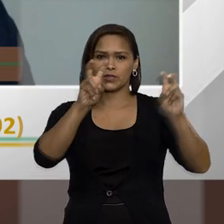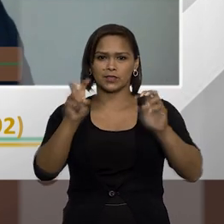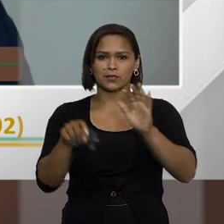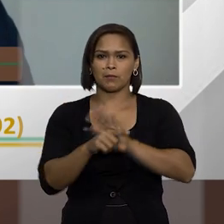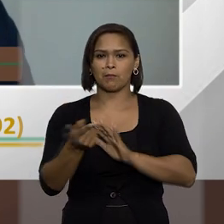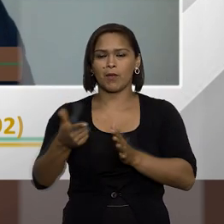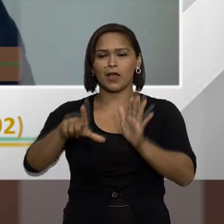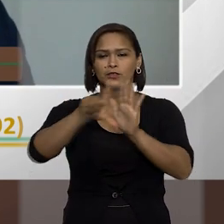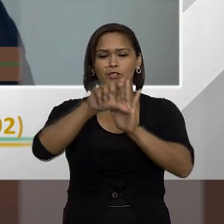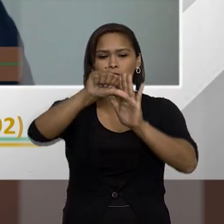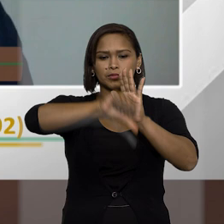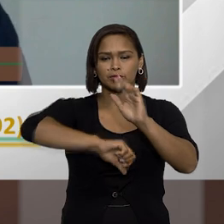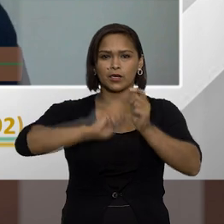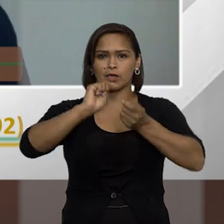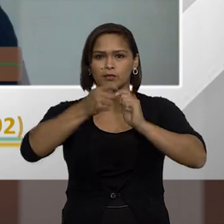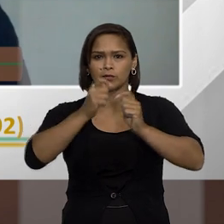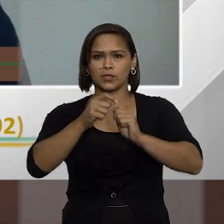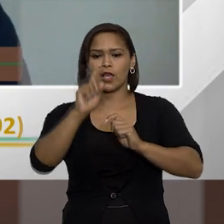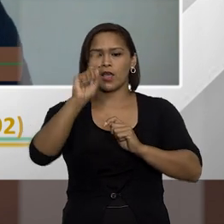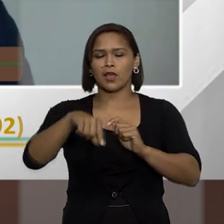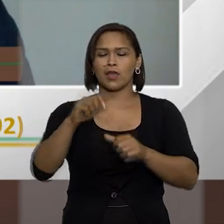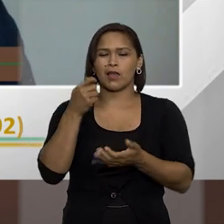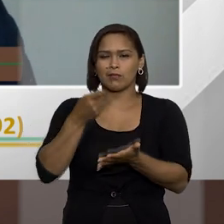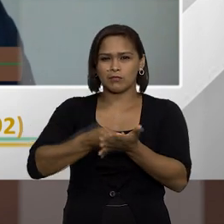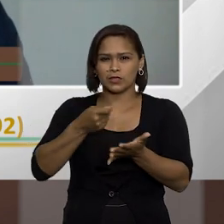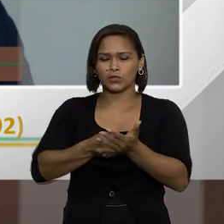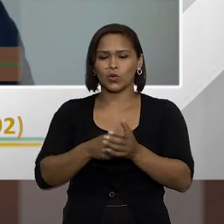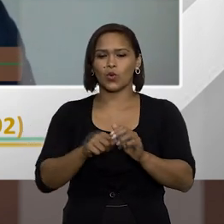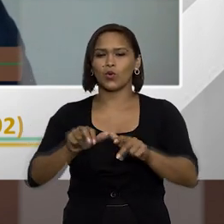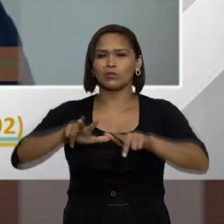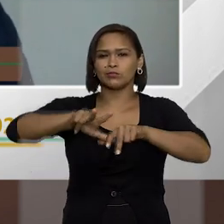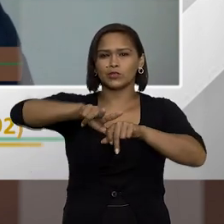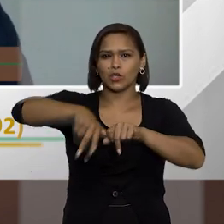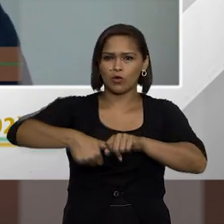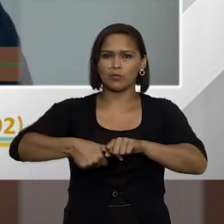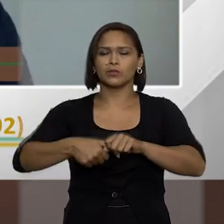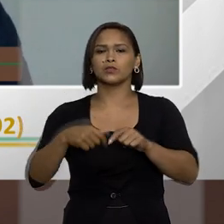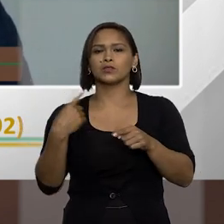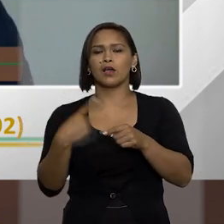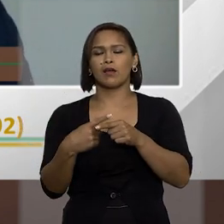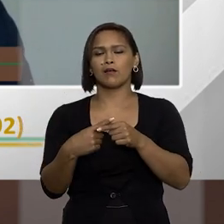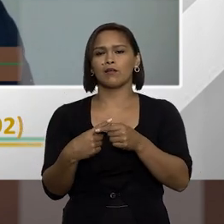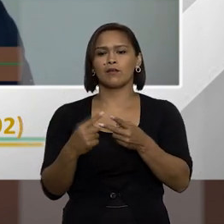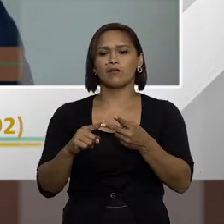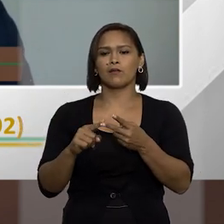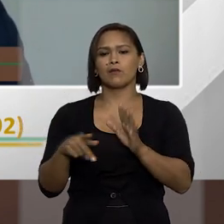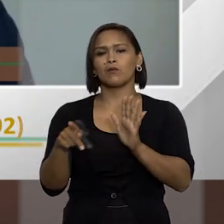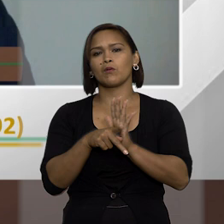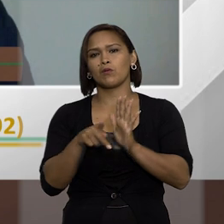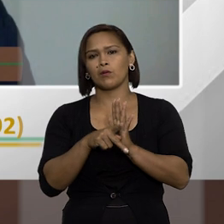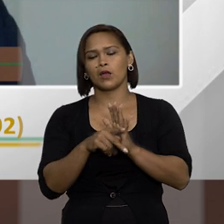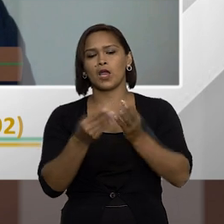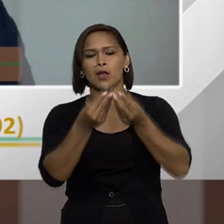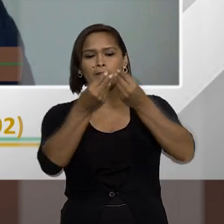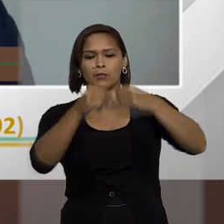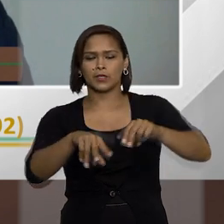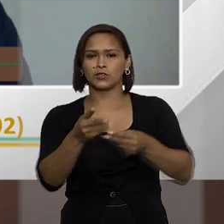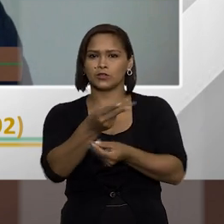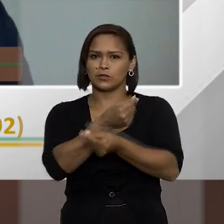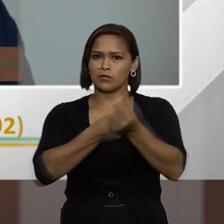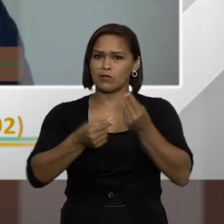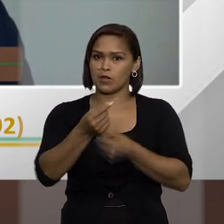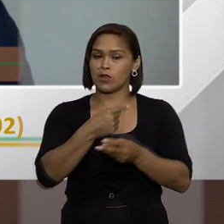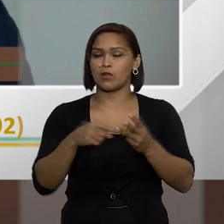categorias de atos de improbidade, seja aquela mais dura de enriquecimento ilícito, seja o próprio prejuízo